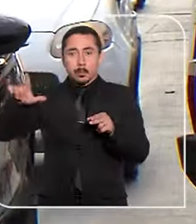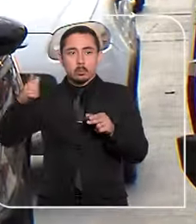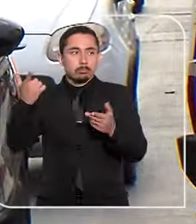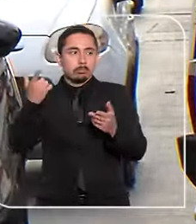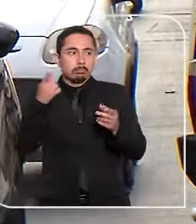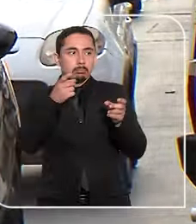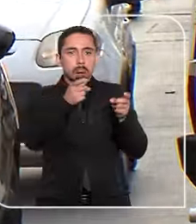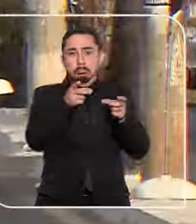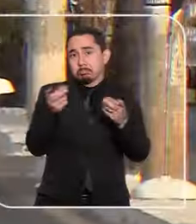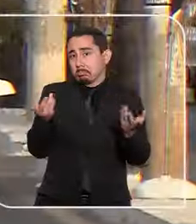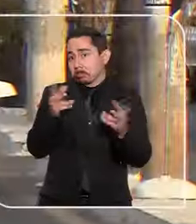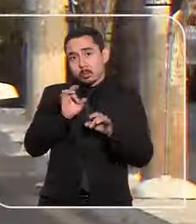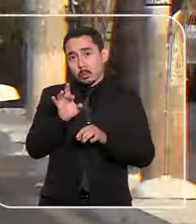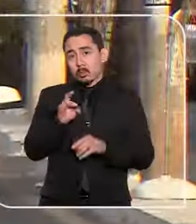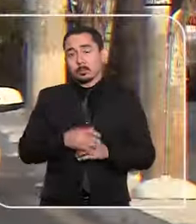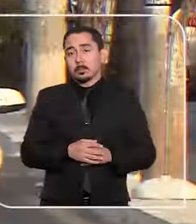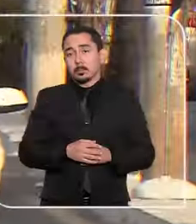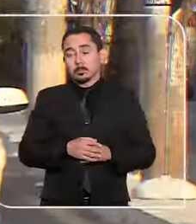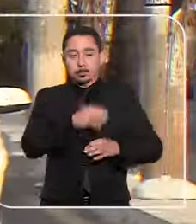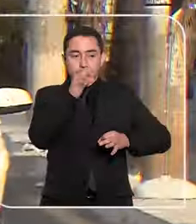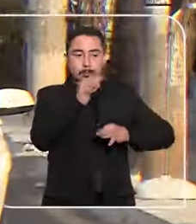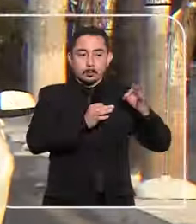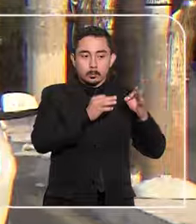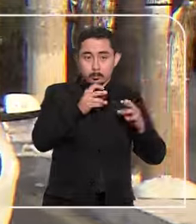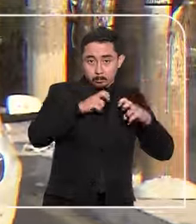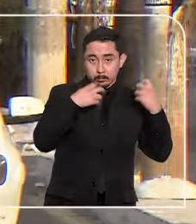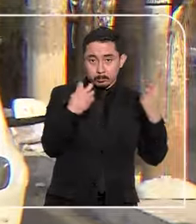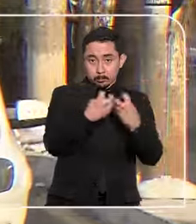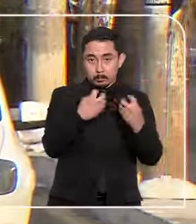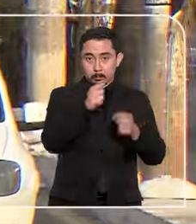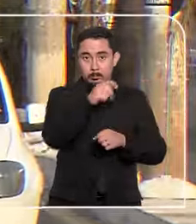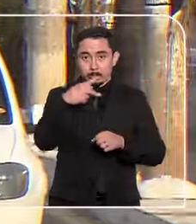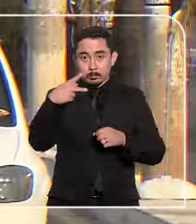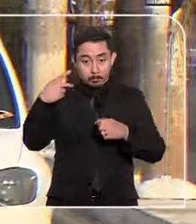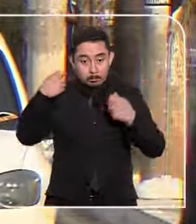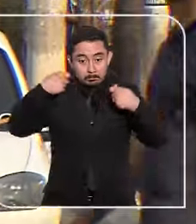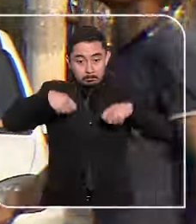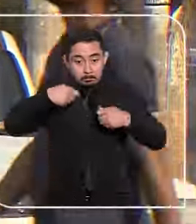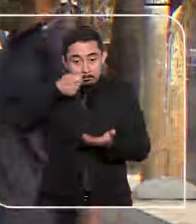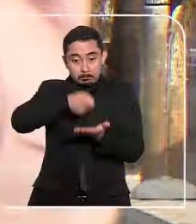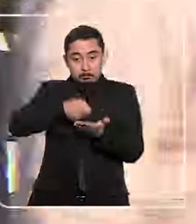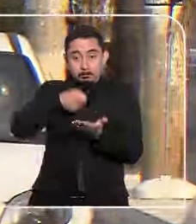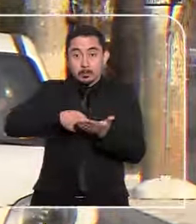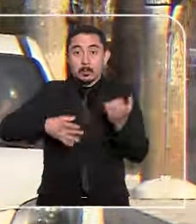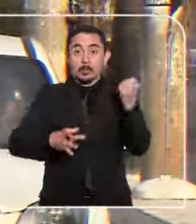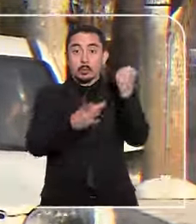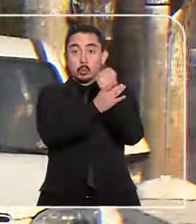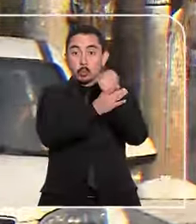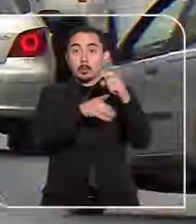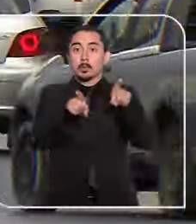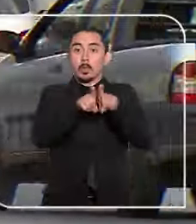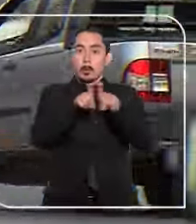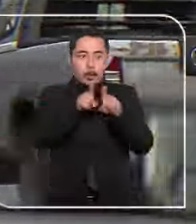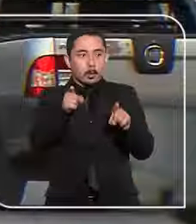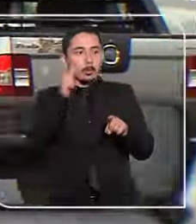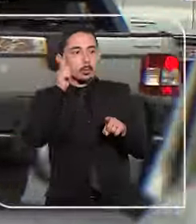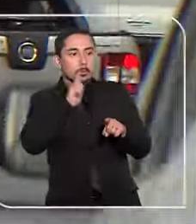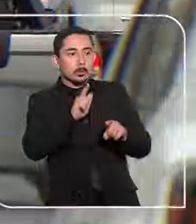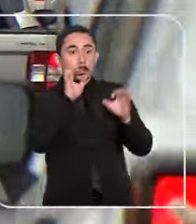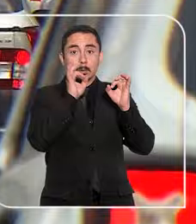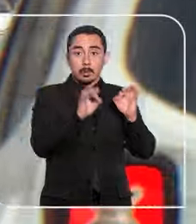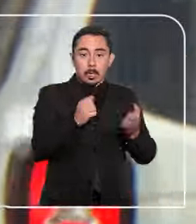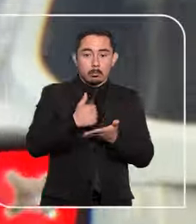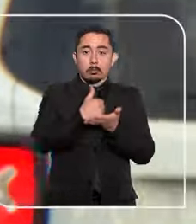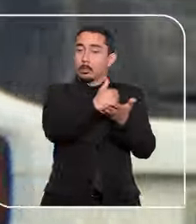civil e comercial. No julgamento do colegiado, os aplicativos têm obrigação de zelar pela segurança e pelo bom